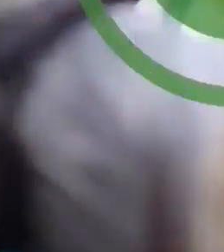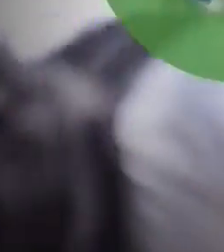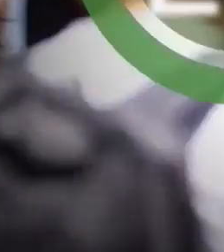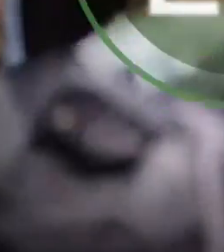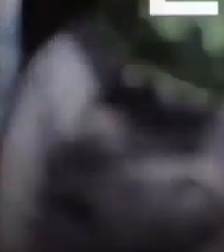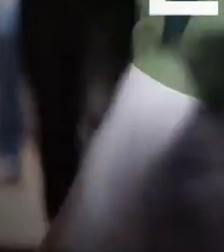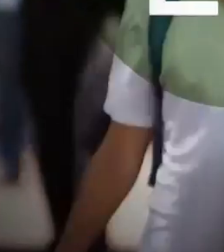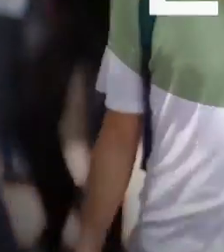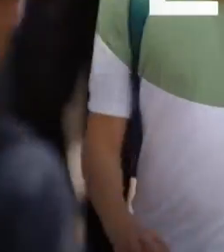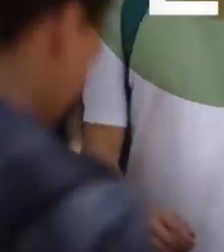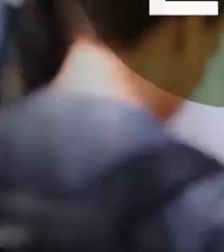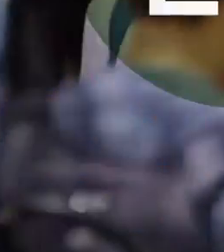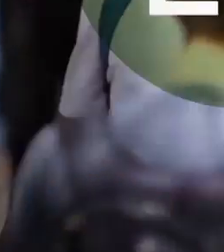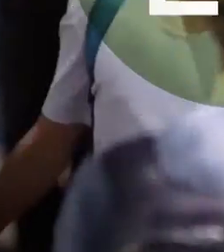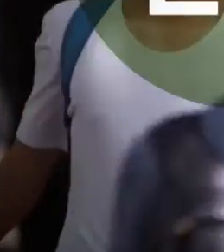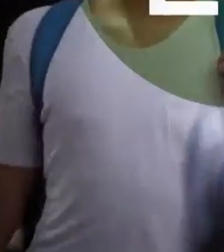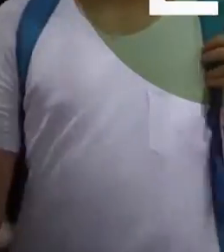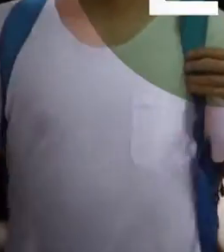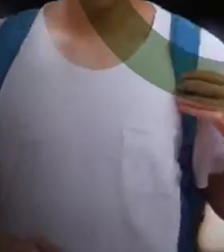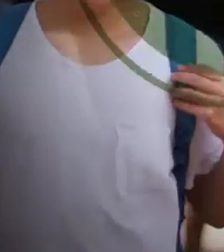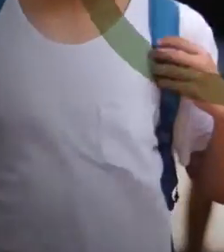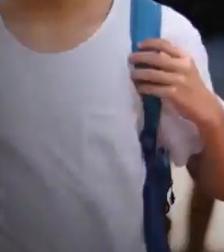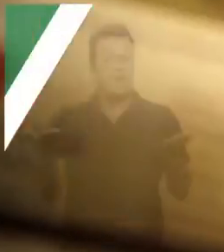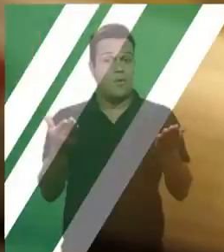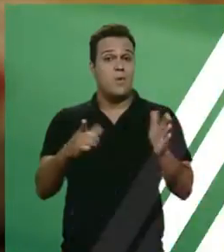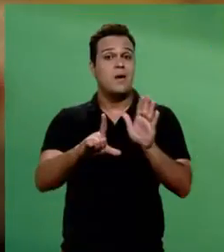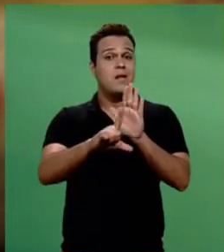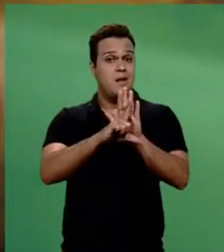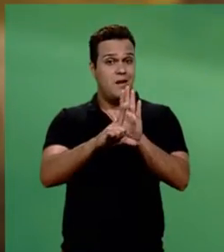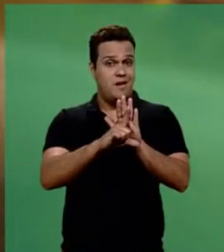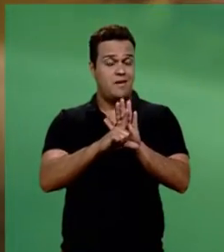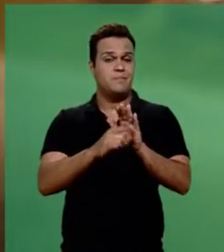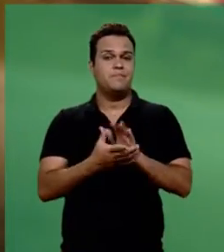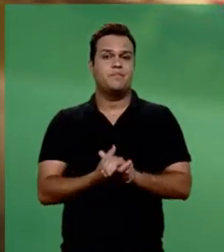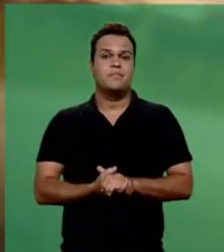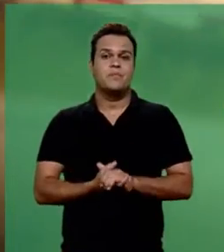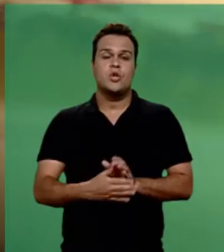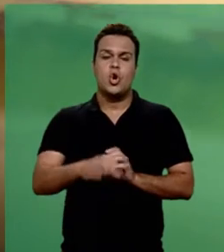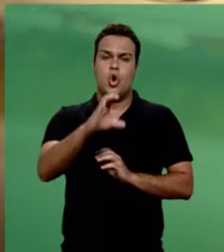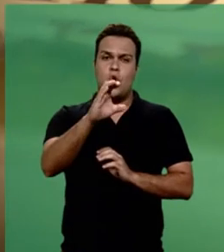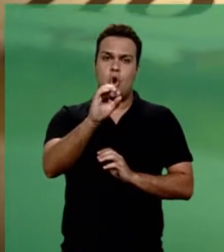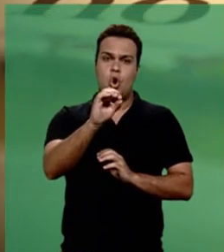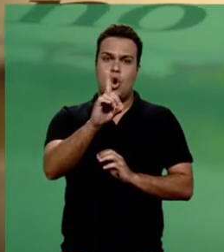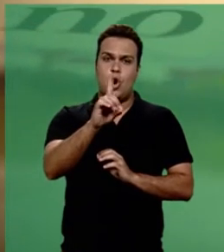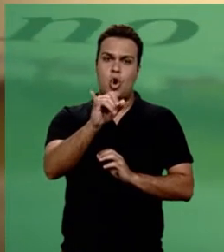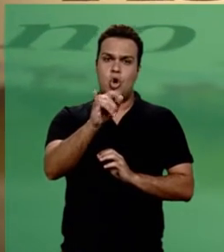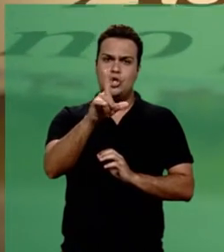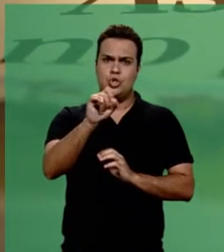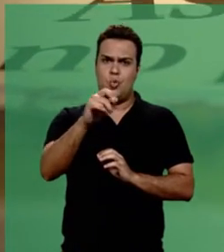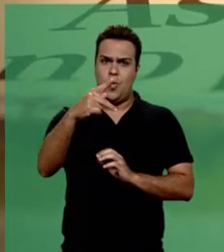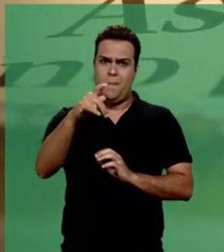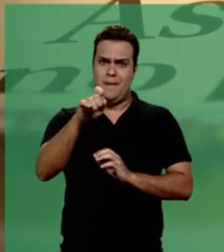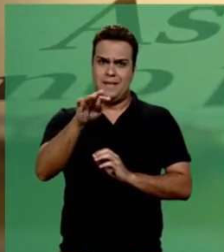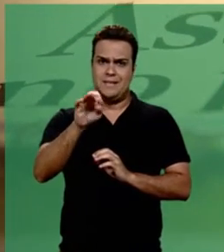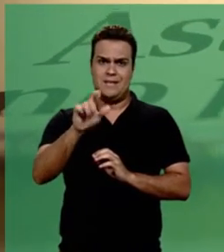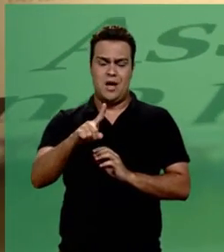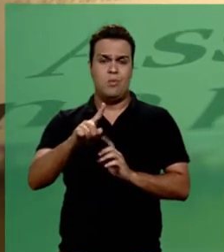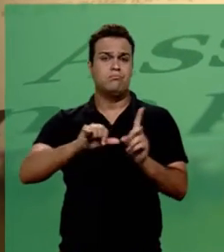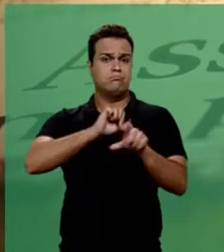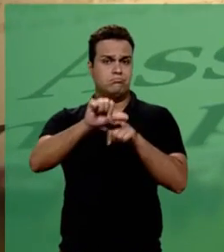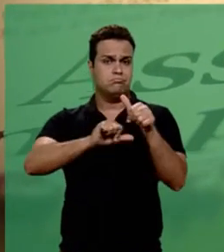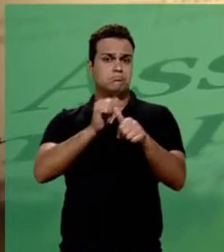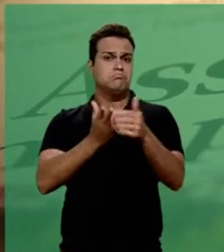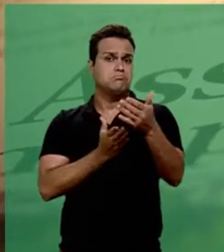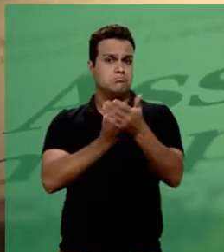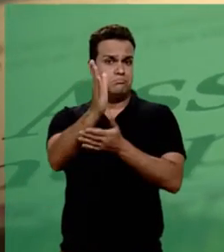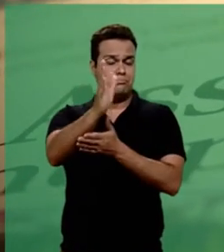Agora é lei. O Código Penal foi alterado e o feminicídio agora é crime hediondo. Isso quer dizer